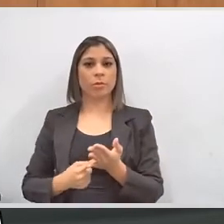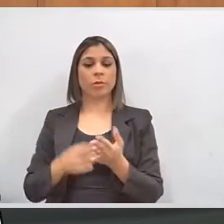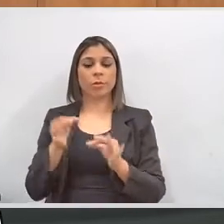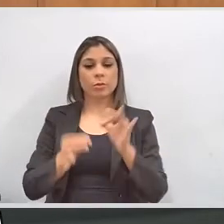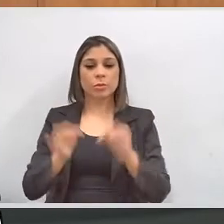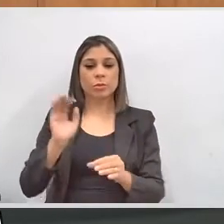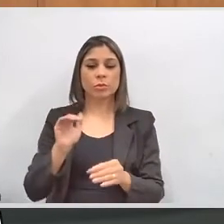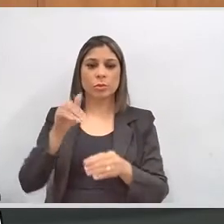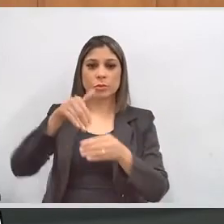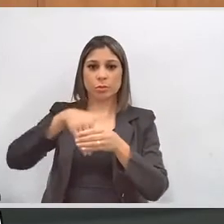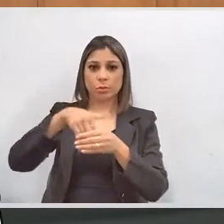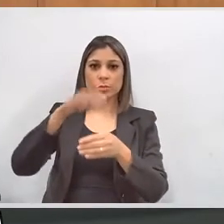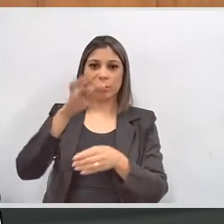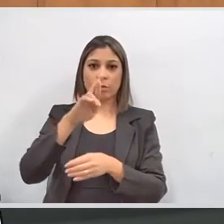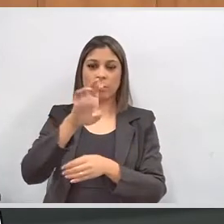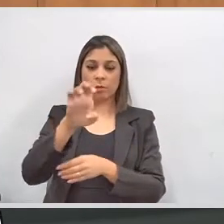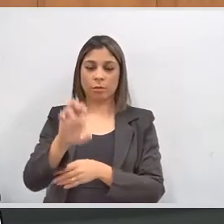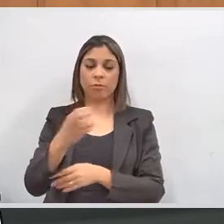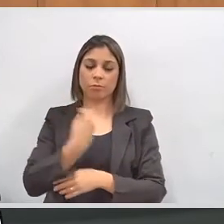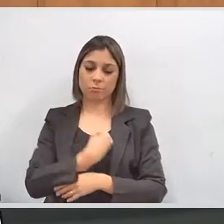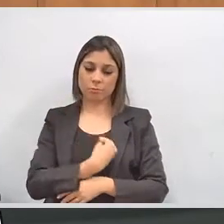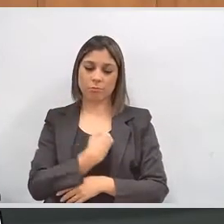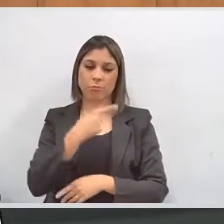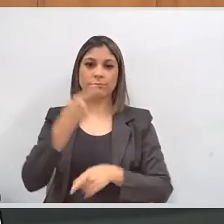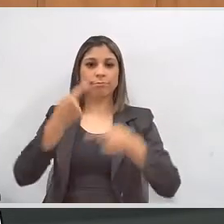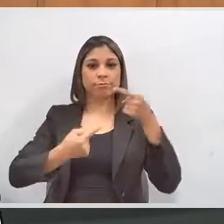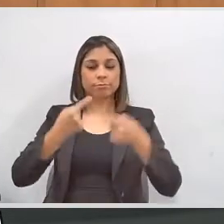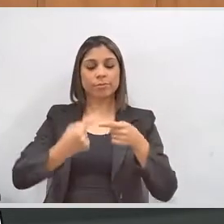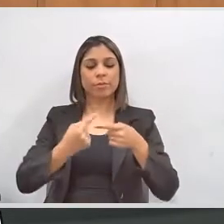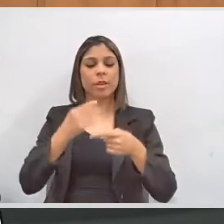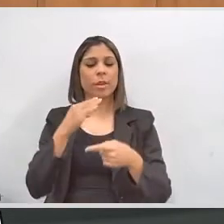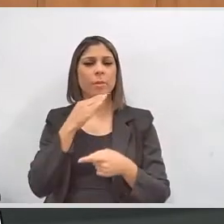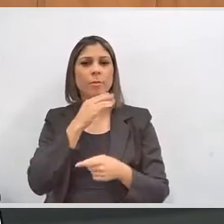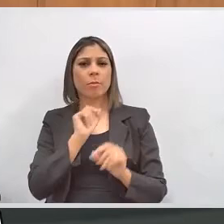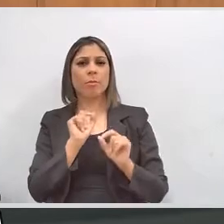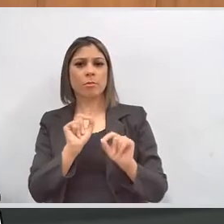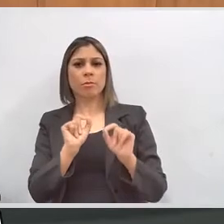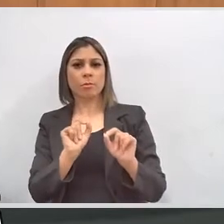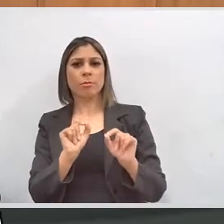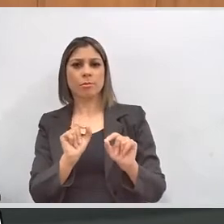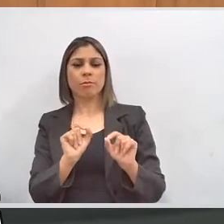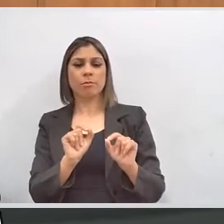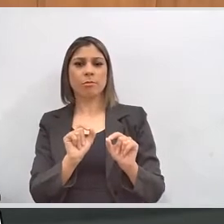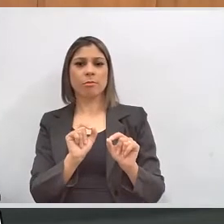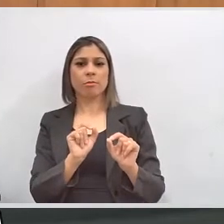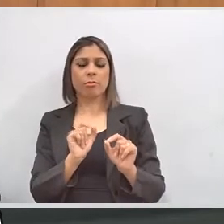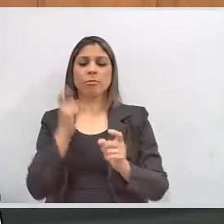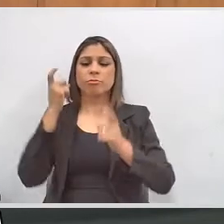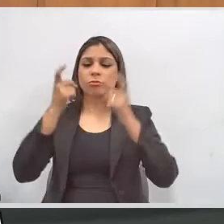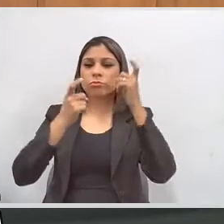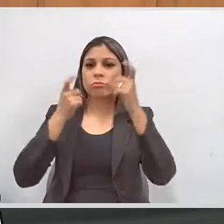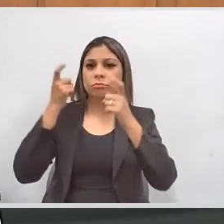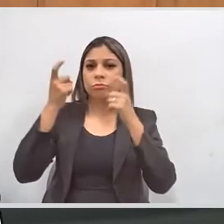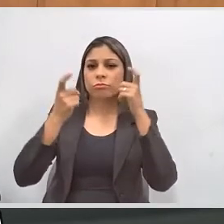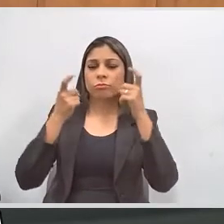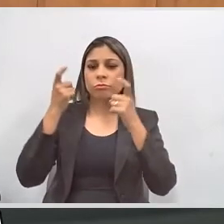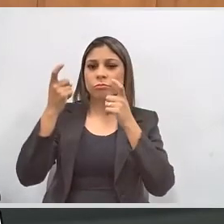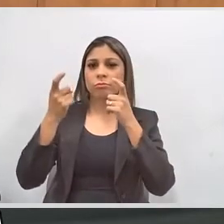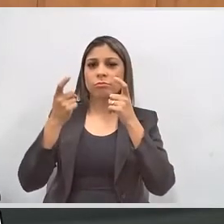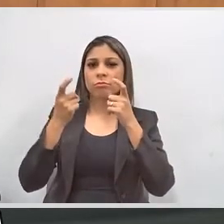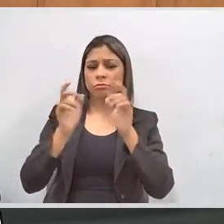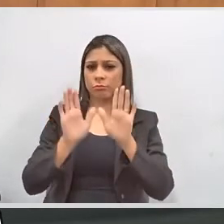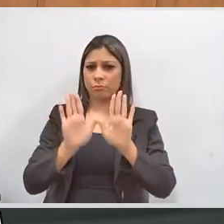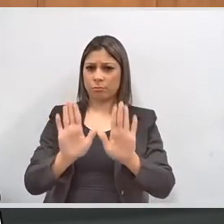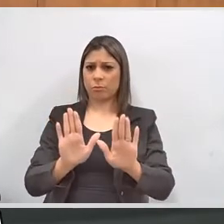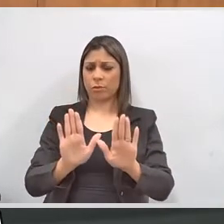participar desse debate, nós, na verdade, constatamos que esta preocupação,